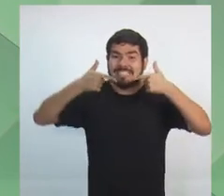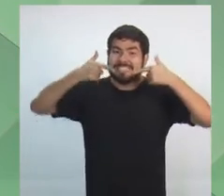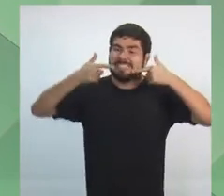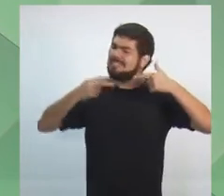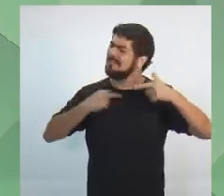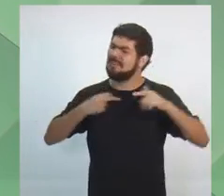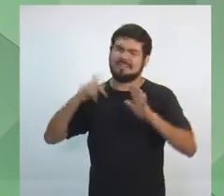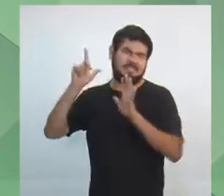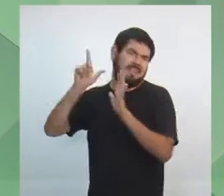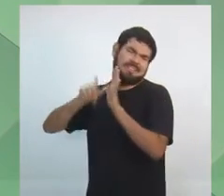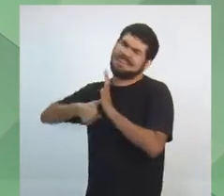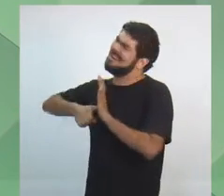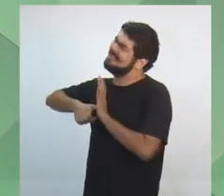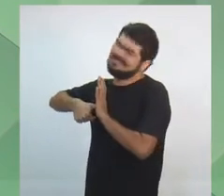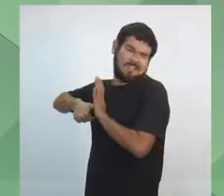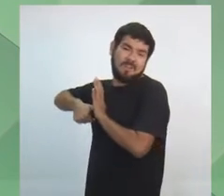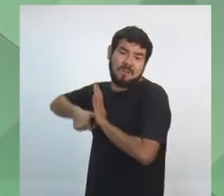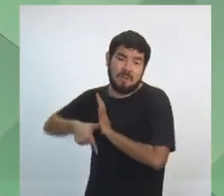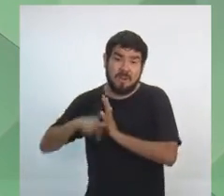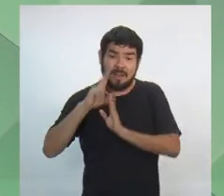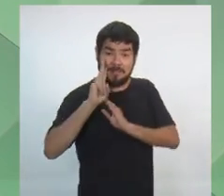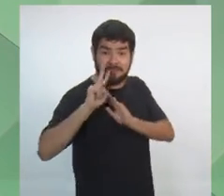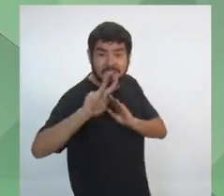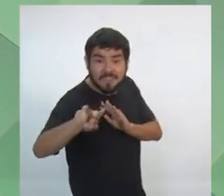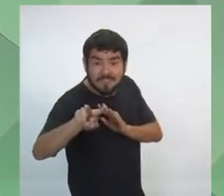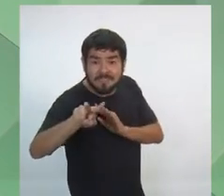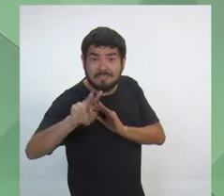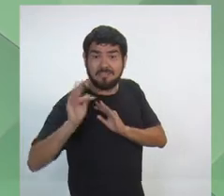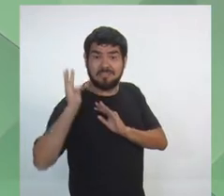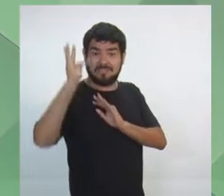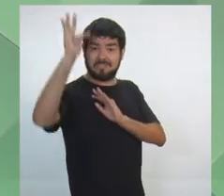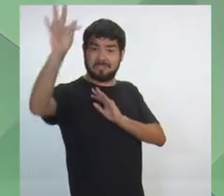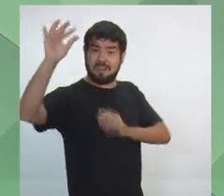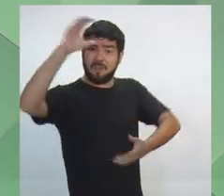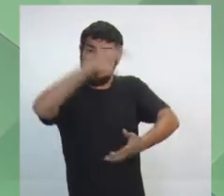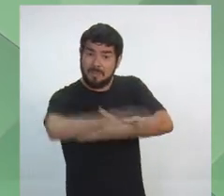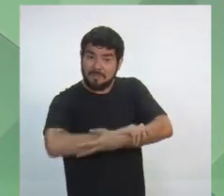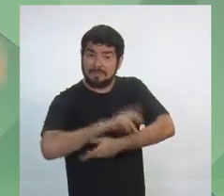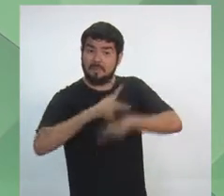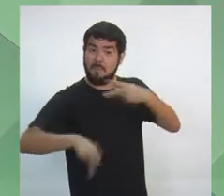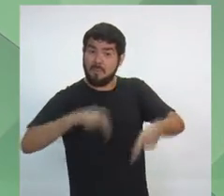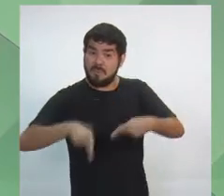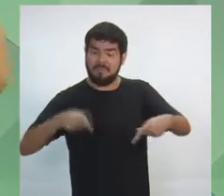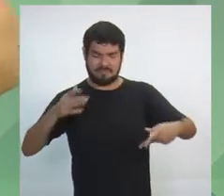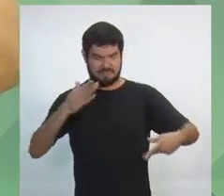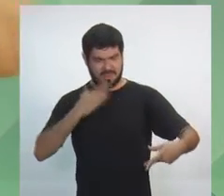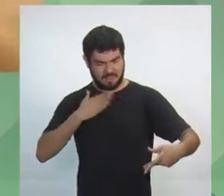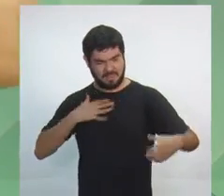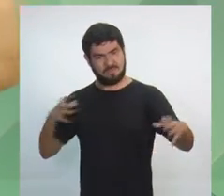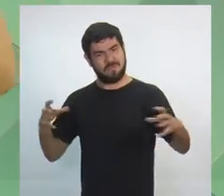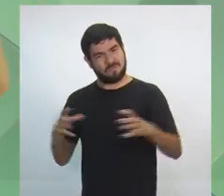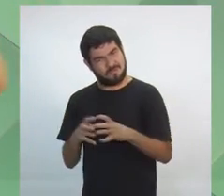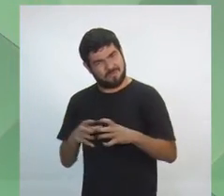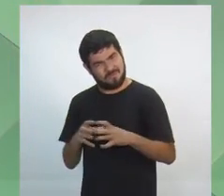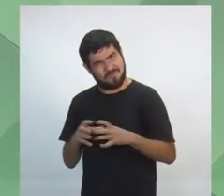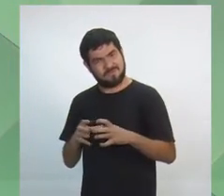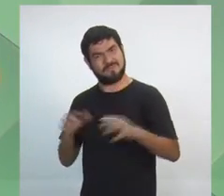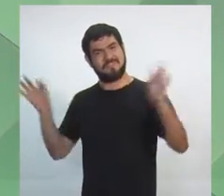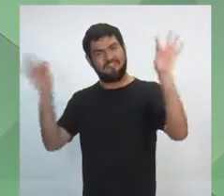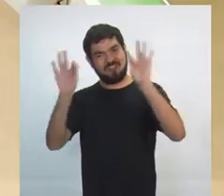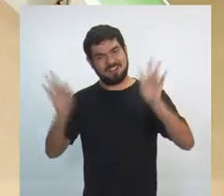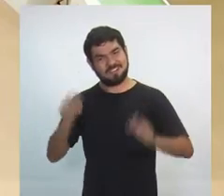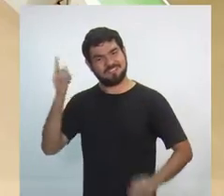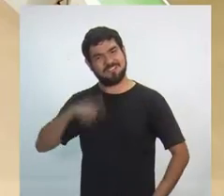atraso. Nós temos que olhar para frente. E o futuro é o compromisso com o povo. E esse compromisso está na minha coligação, o povo feliz de novo.